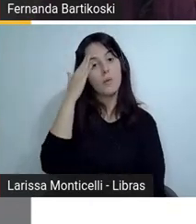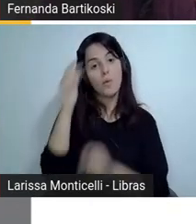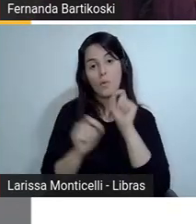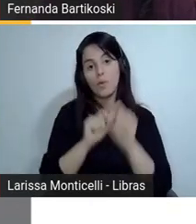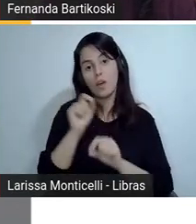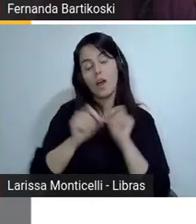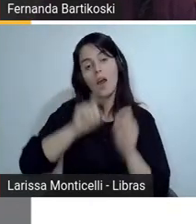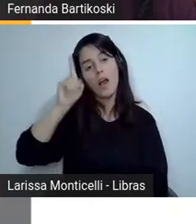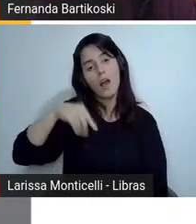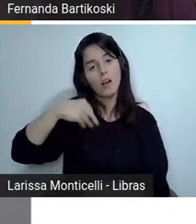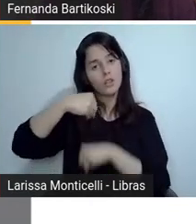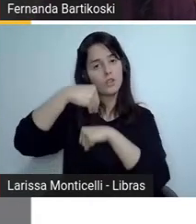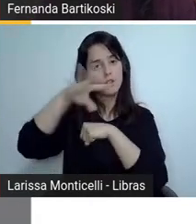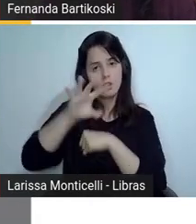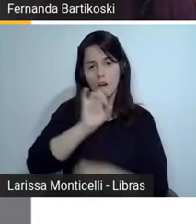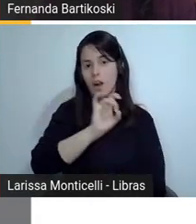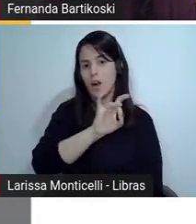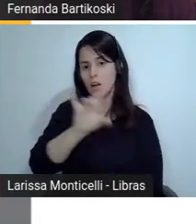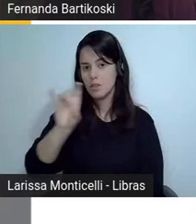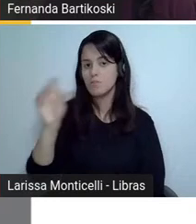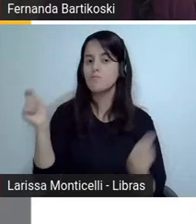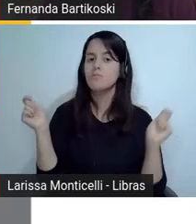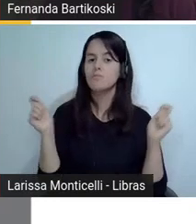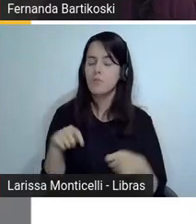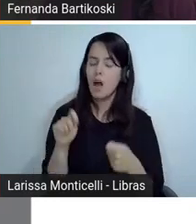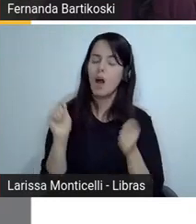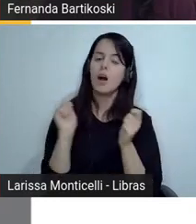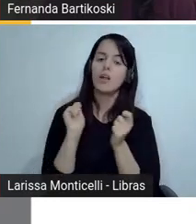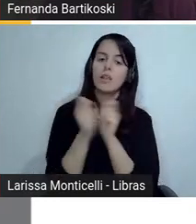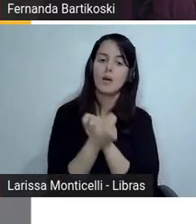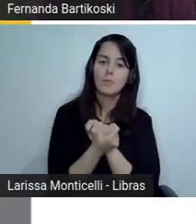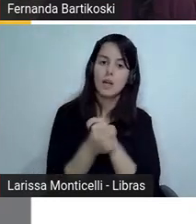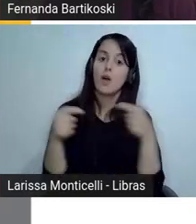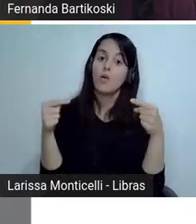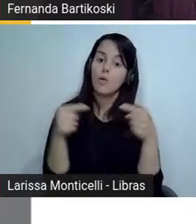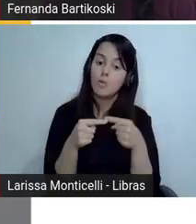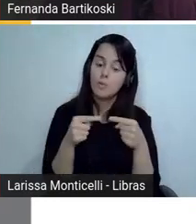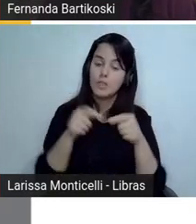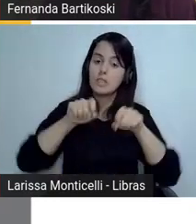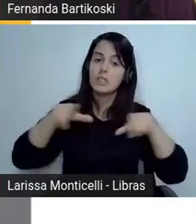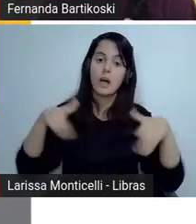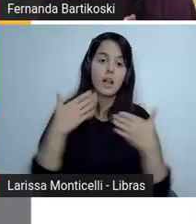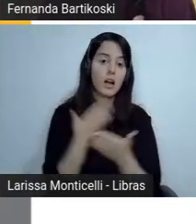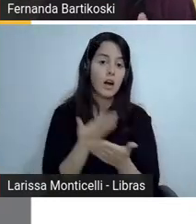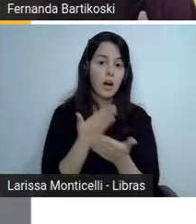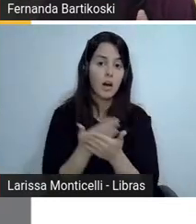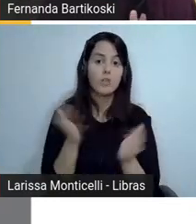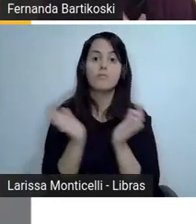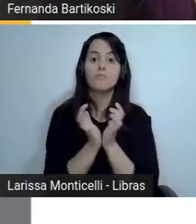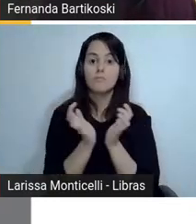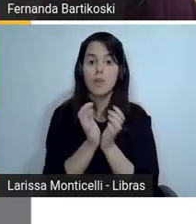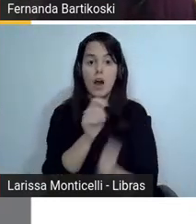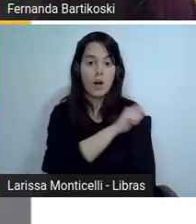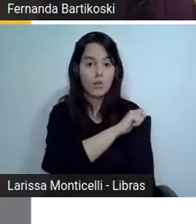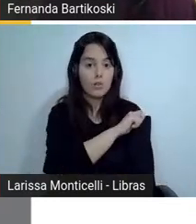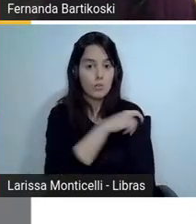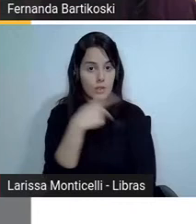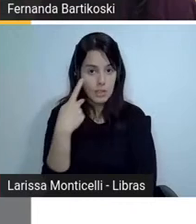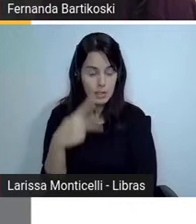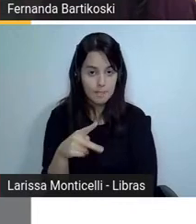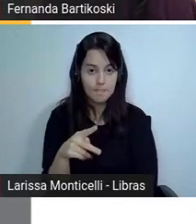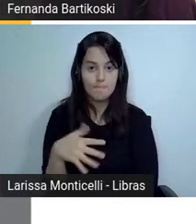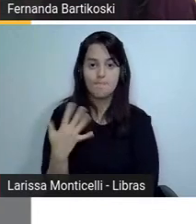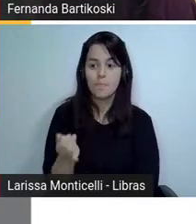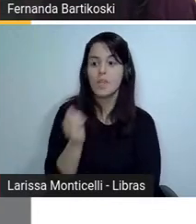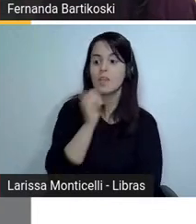cada um e cada uma de vocês pode ir adaptando né para a sua turma para o desempenho dos seus alunos ah os meus